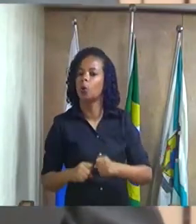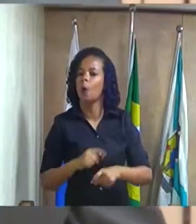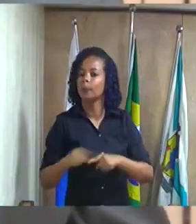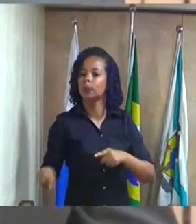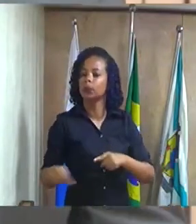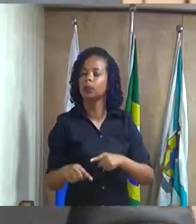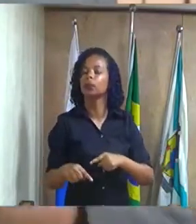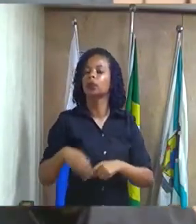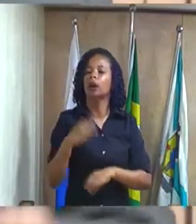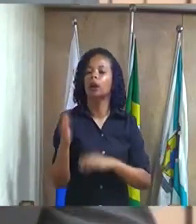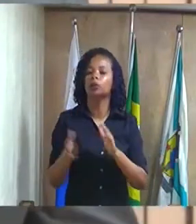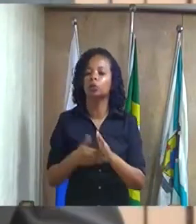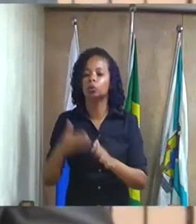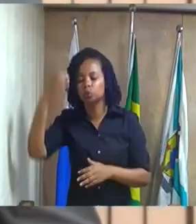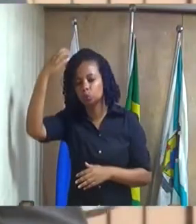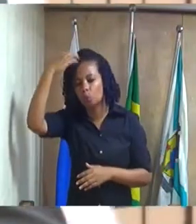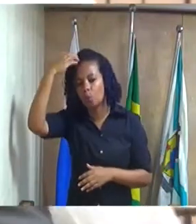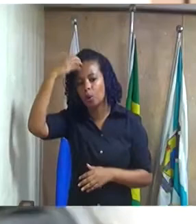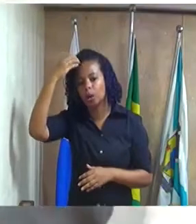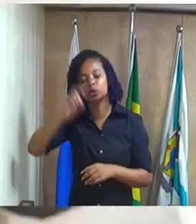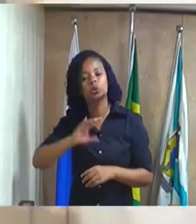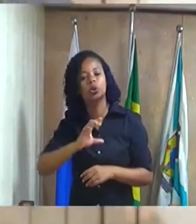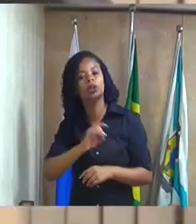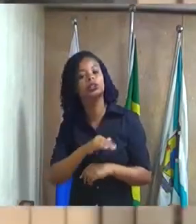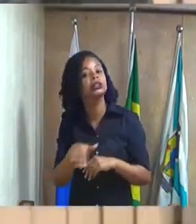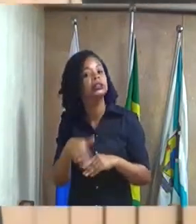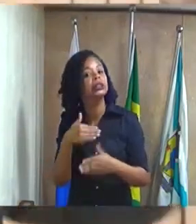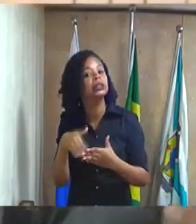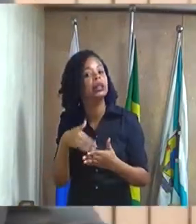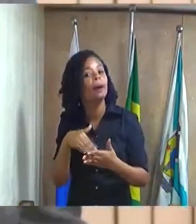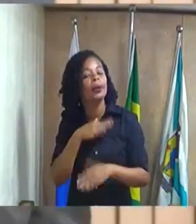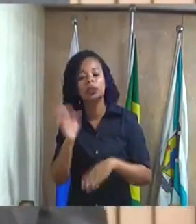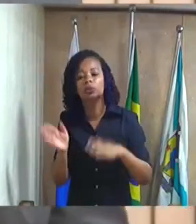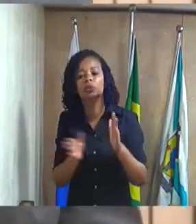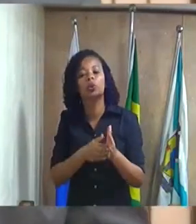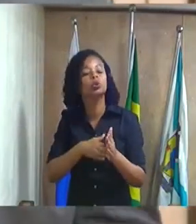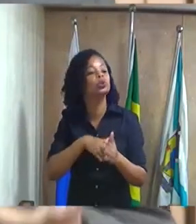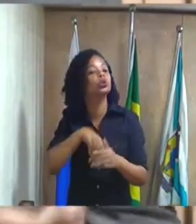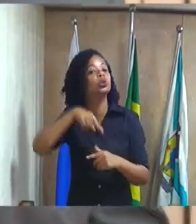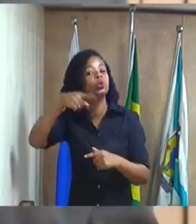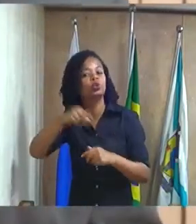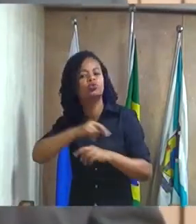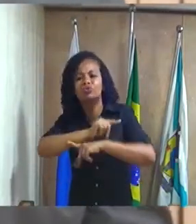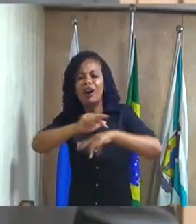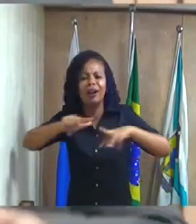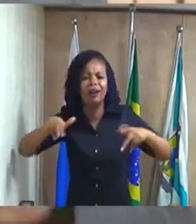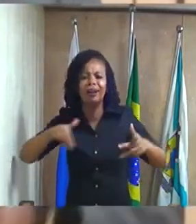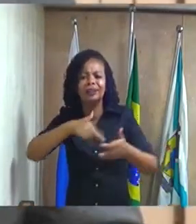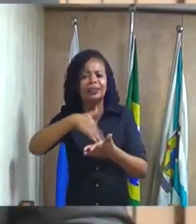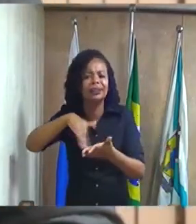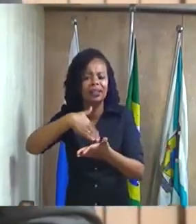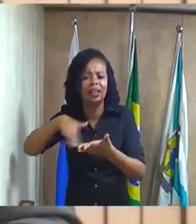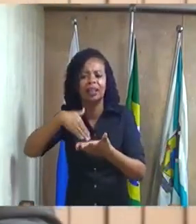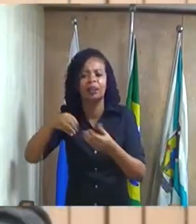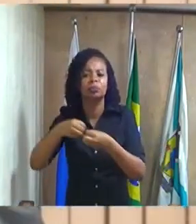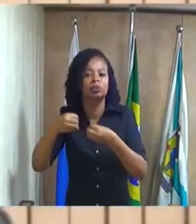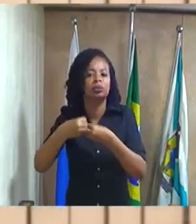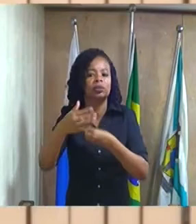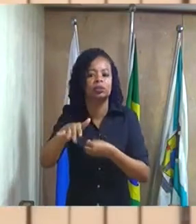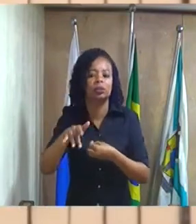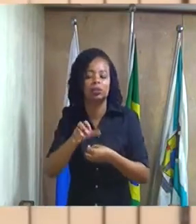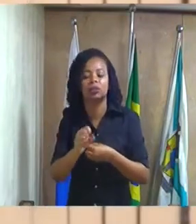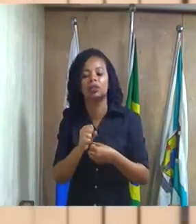culpados não só nessa secretaria mas em todas as outras secretarias aqui do município que estiverem sendo